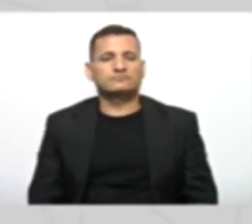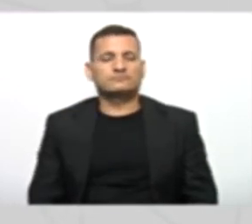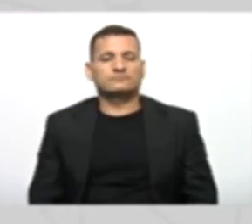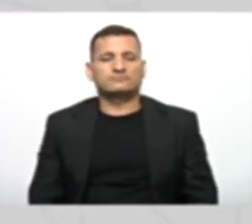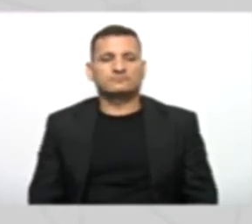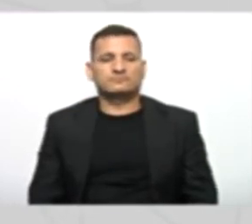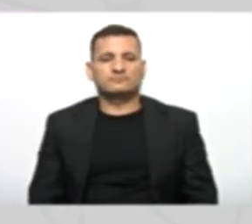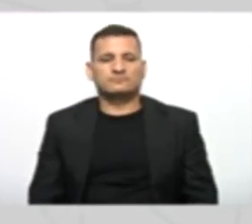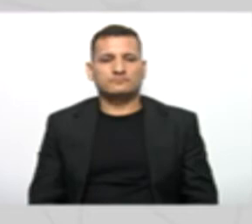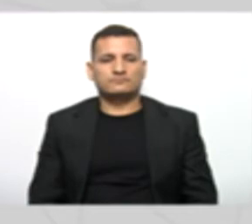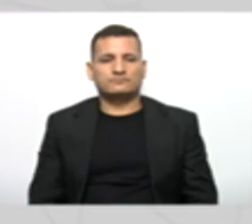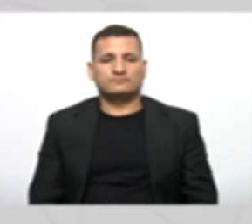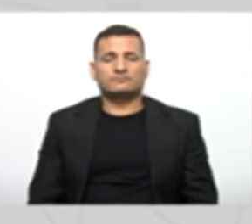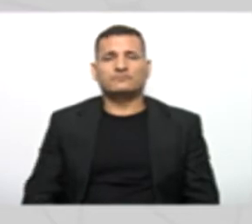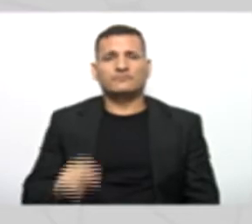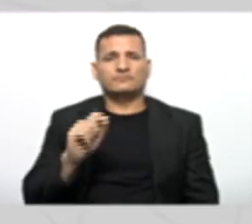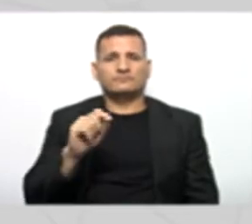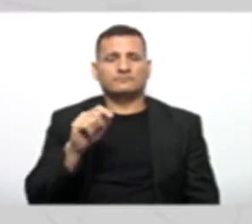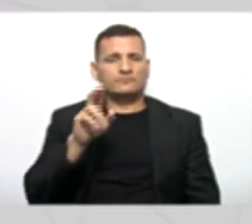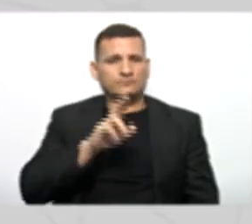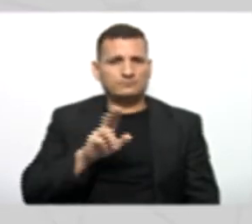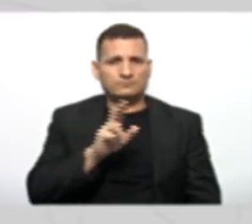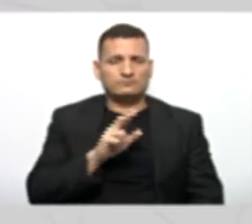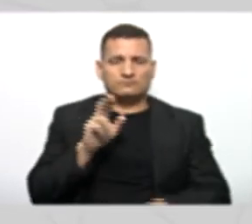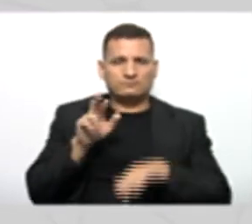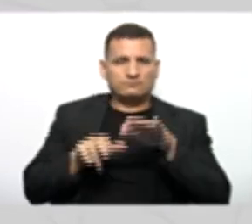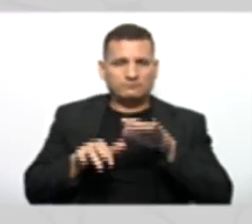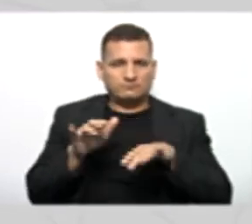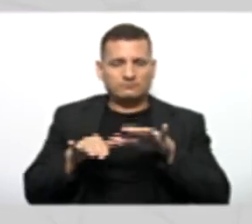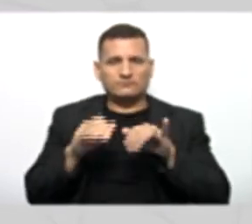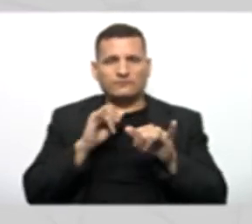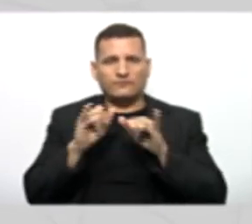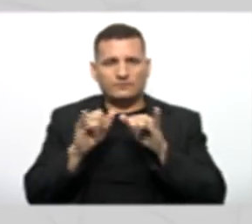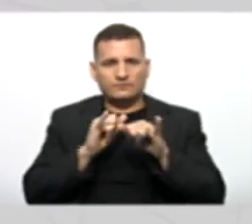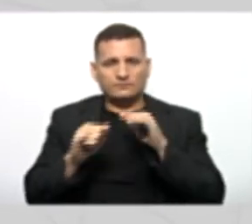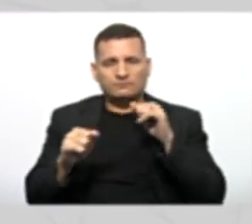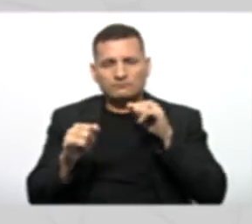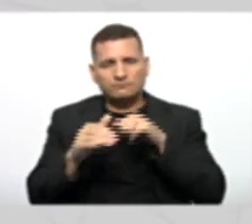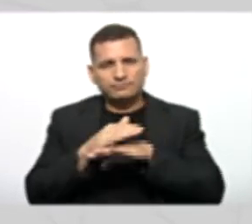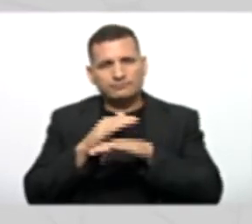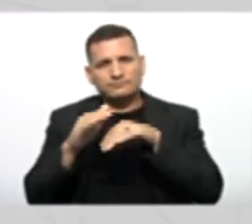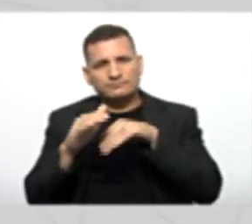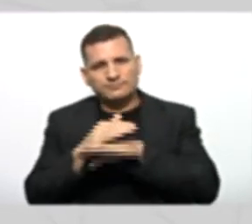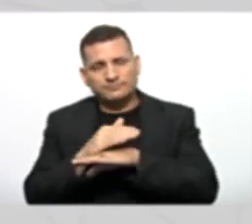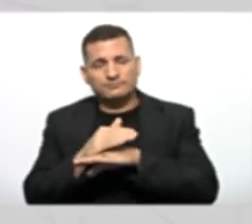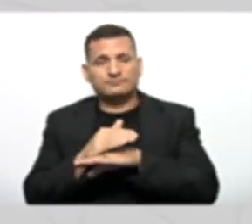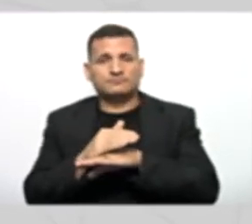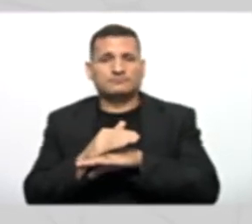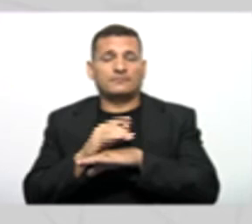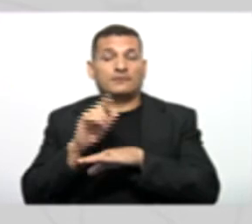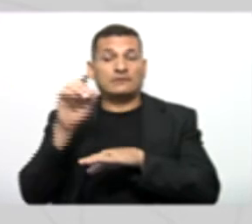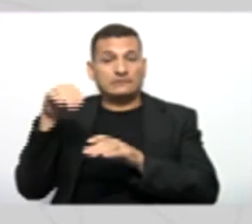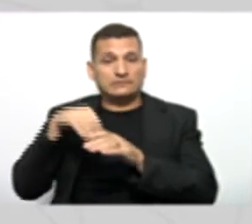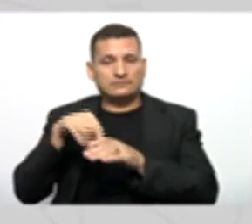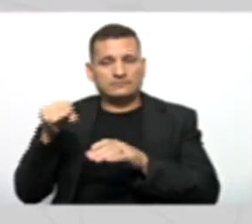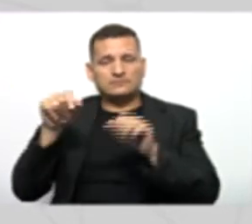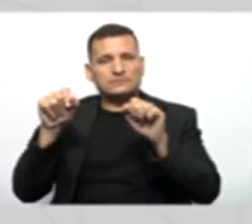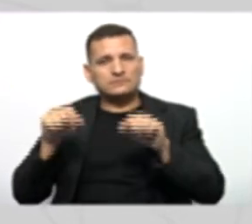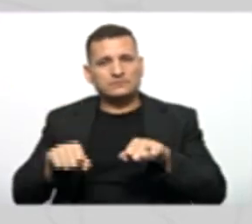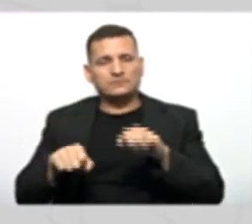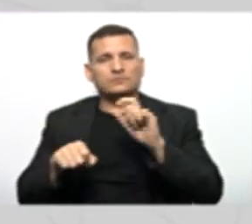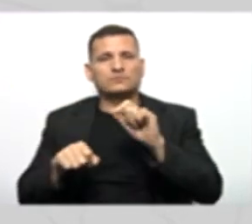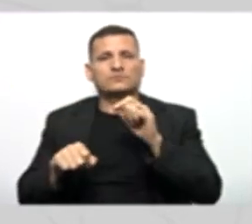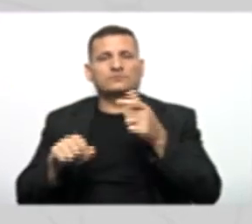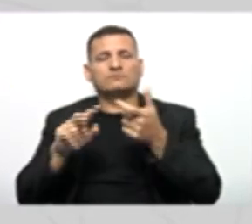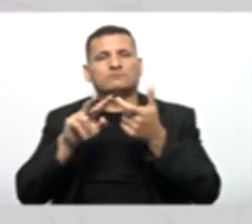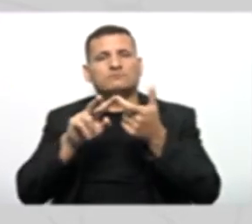Então você precisa Que o usuário Digite essas informações Para que você possa Instanciar O objeto Que você deseja Nesse